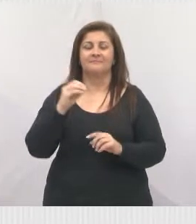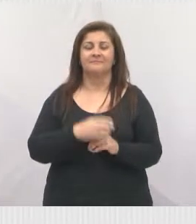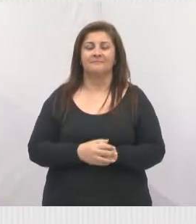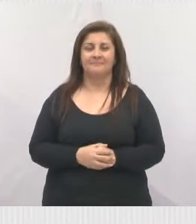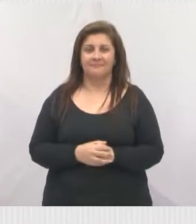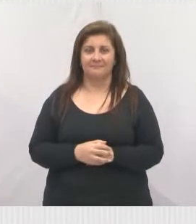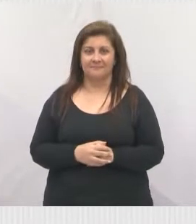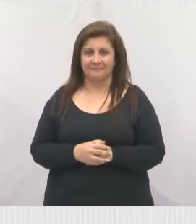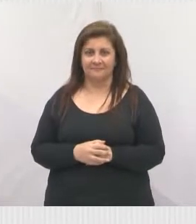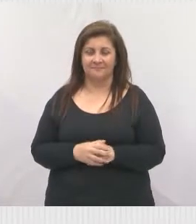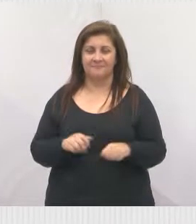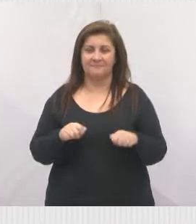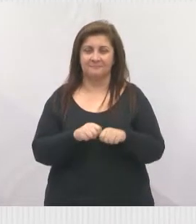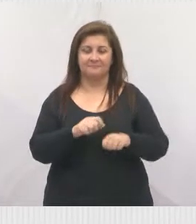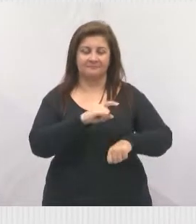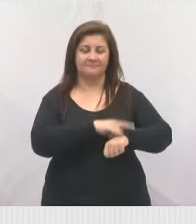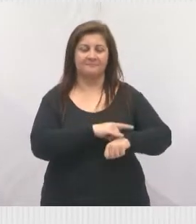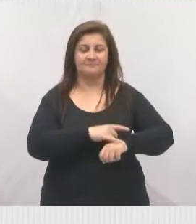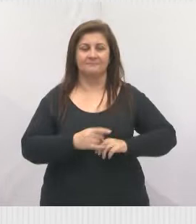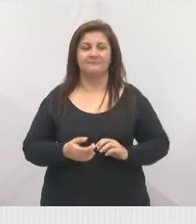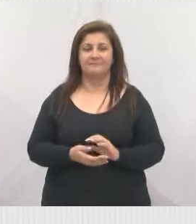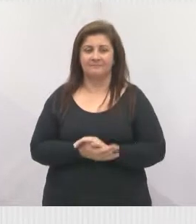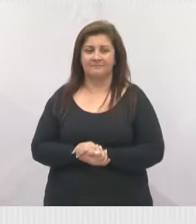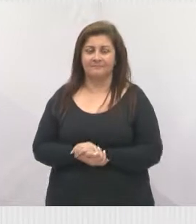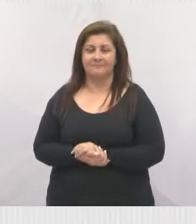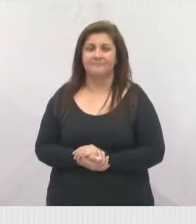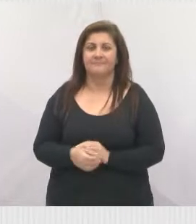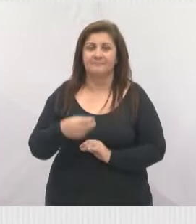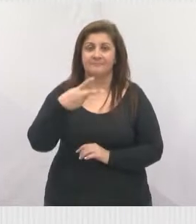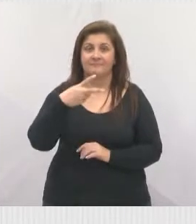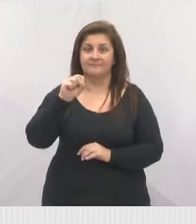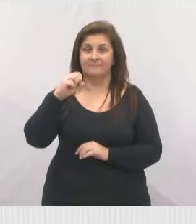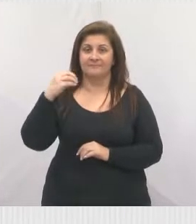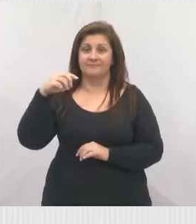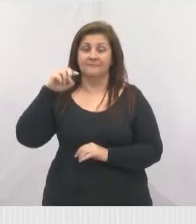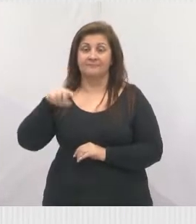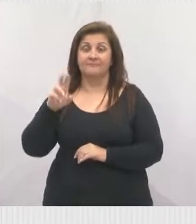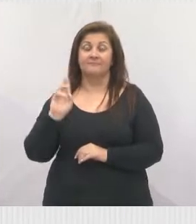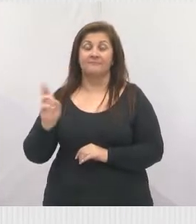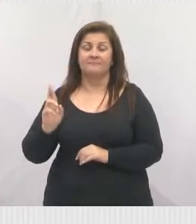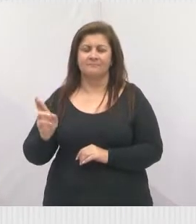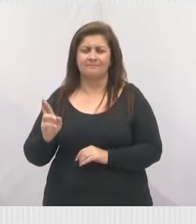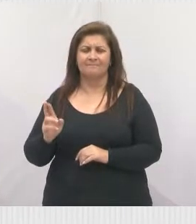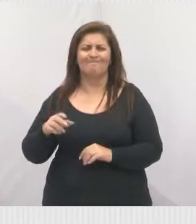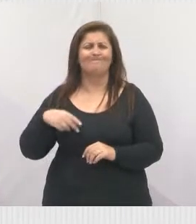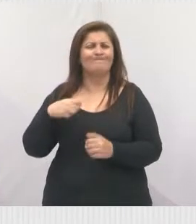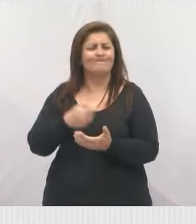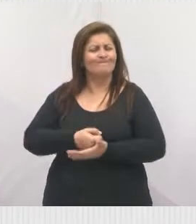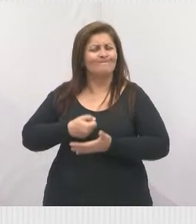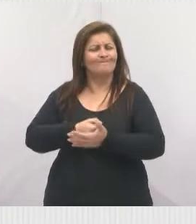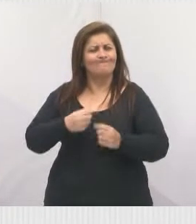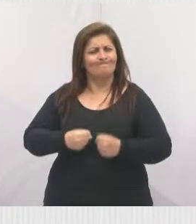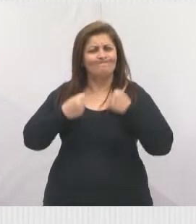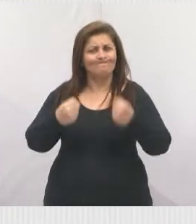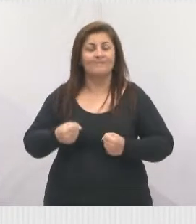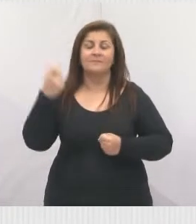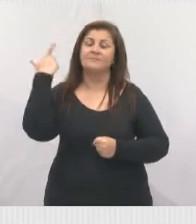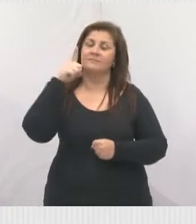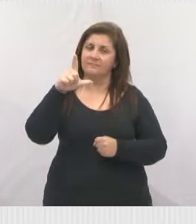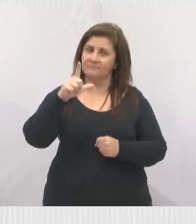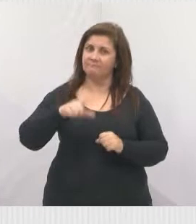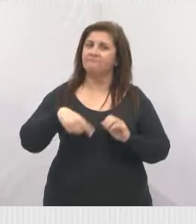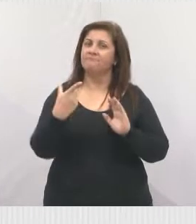para fazer o vestiário do CECAP. São 280 mil reais a qual a gente correu atrás, conseguiu levantar esses valores, essas emendas,